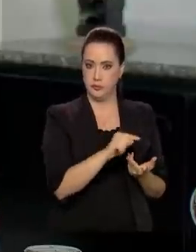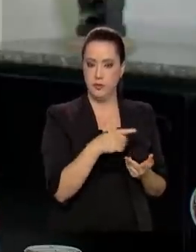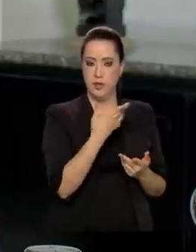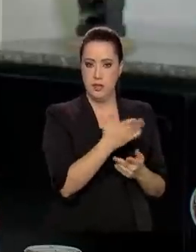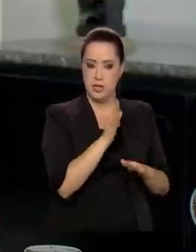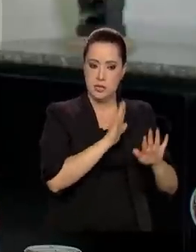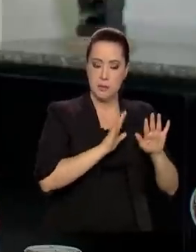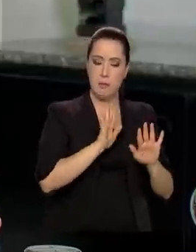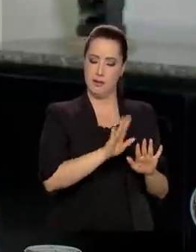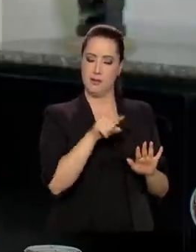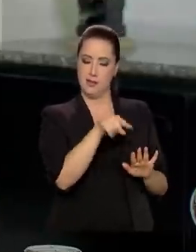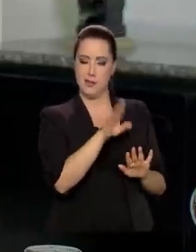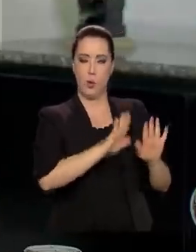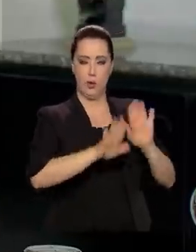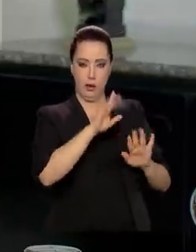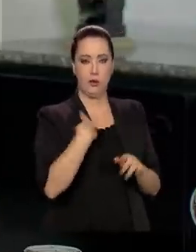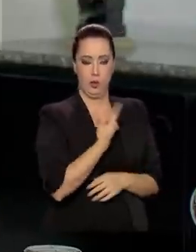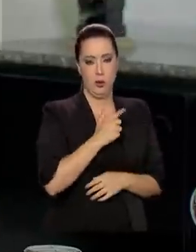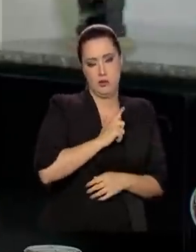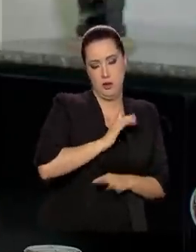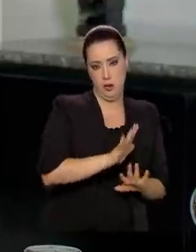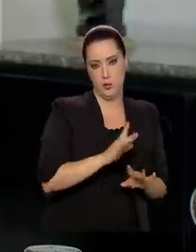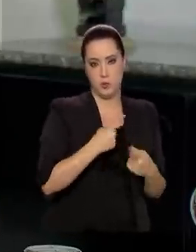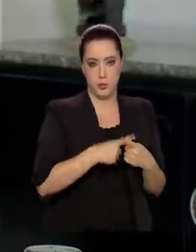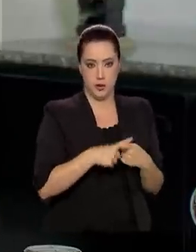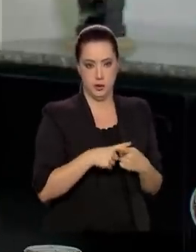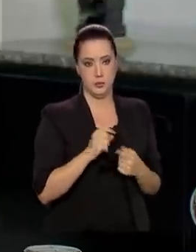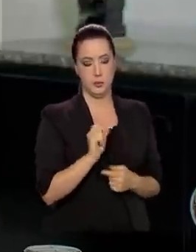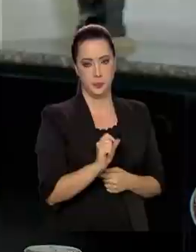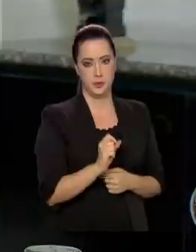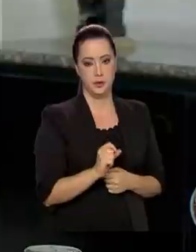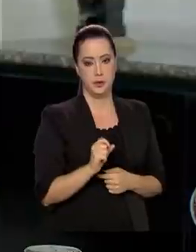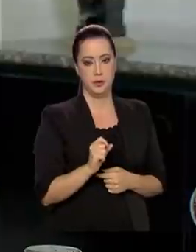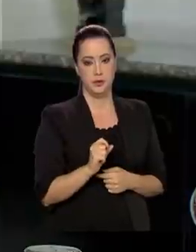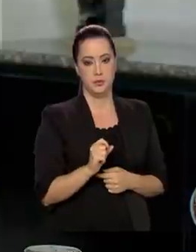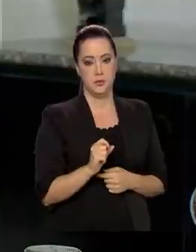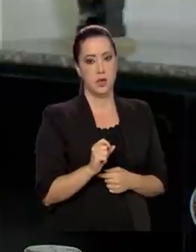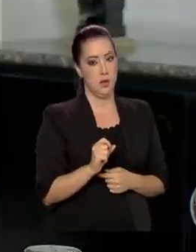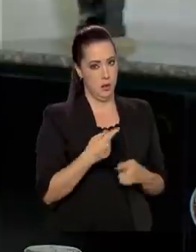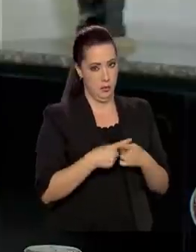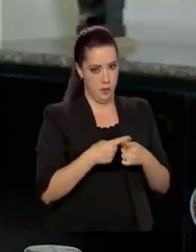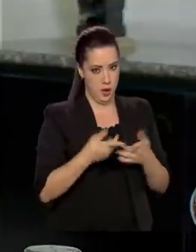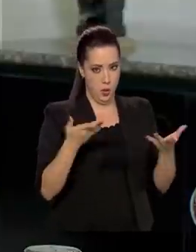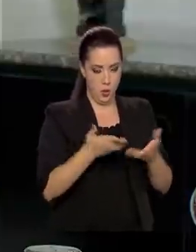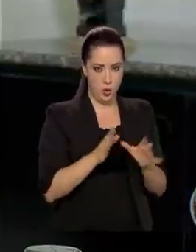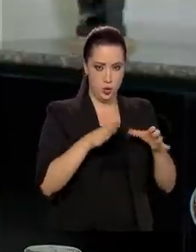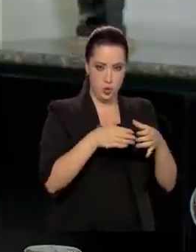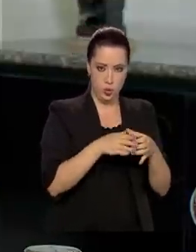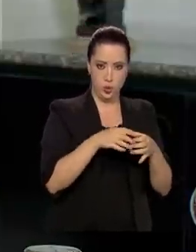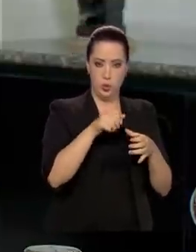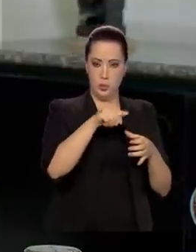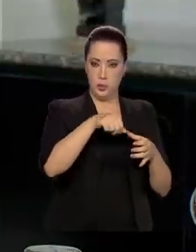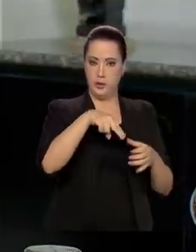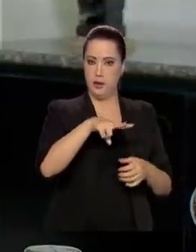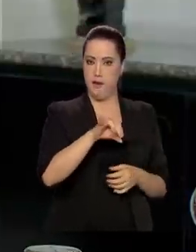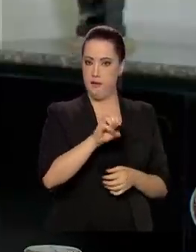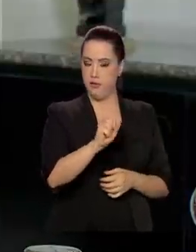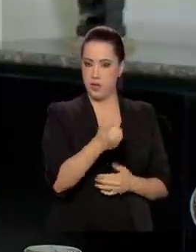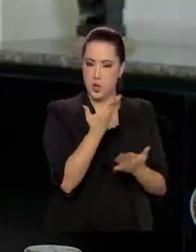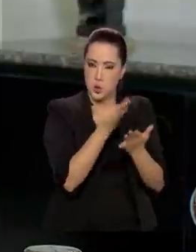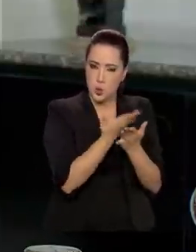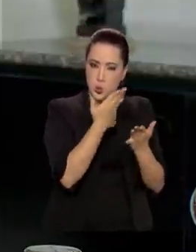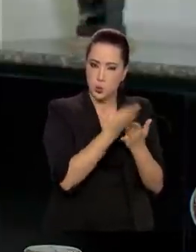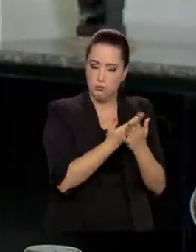grande cuidado que nós temos. Qual é a nossa defesa? A nossa defesa é a análise da nossa agência reguladora. Sem a